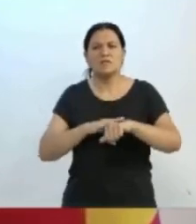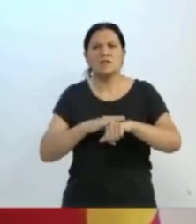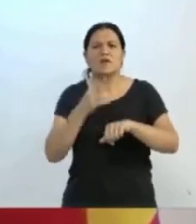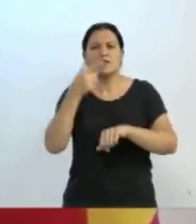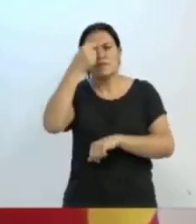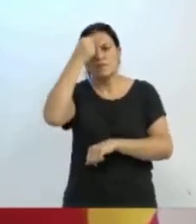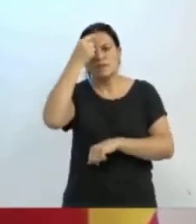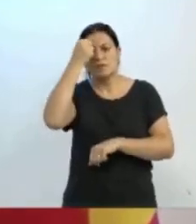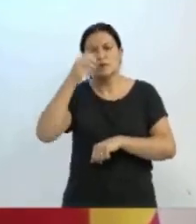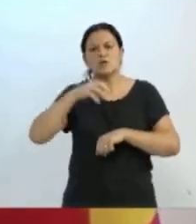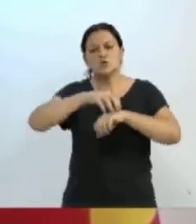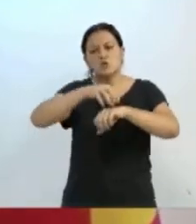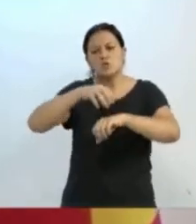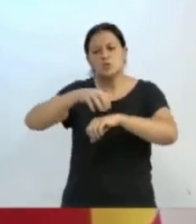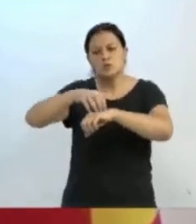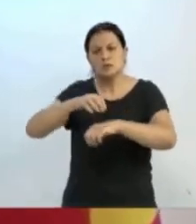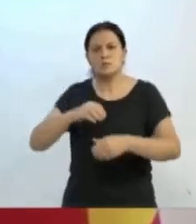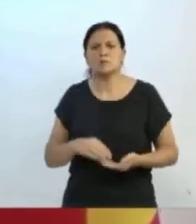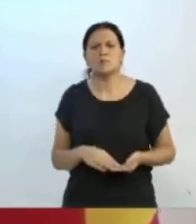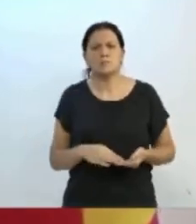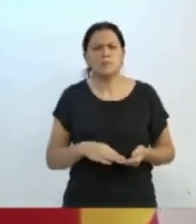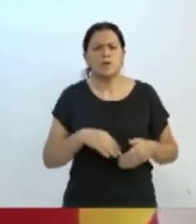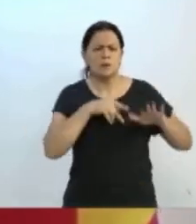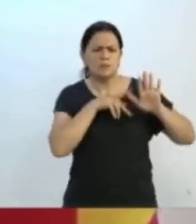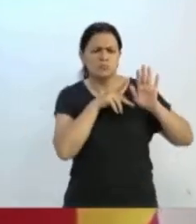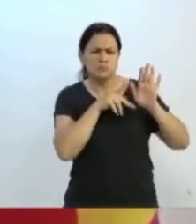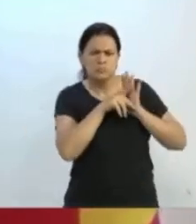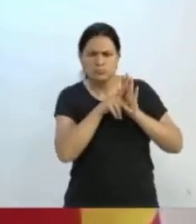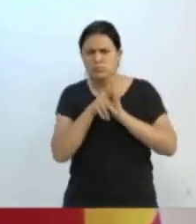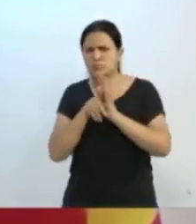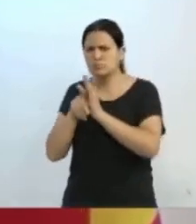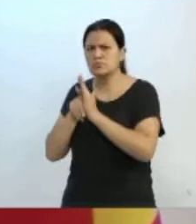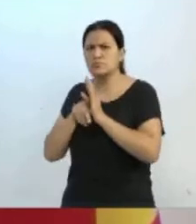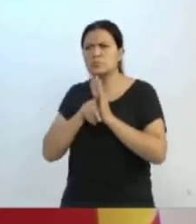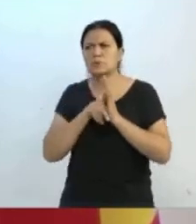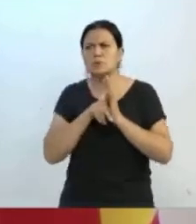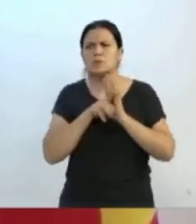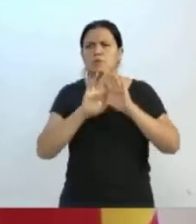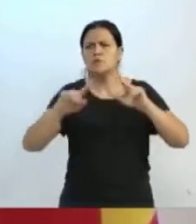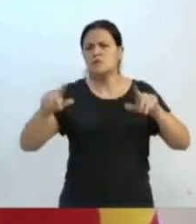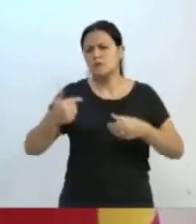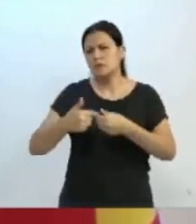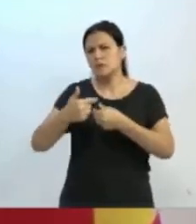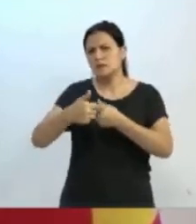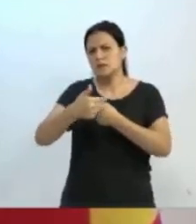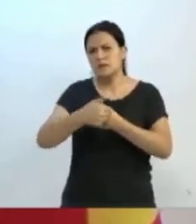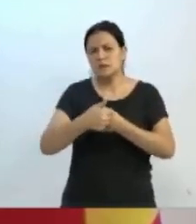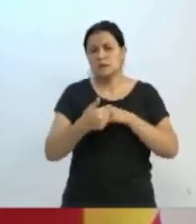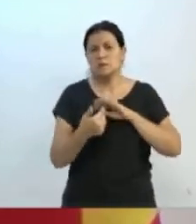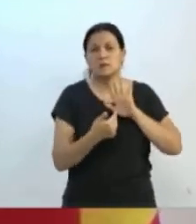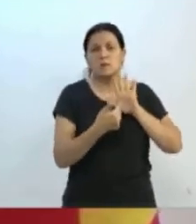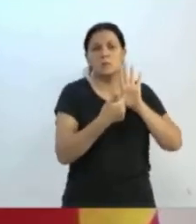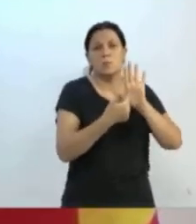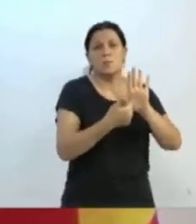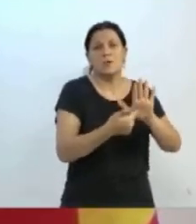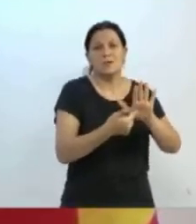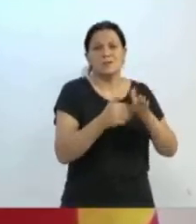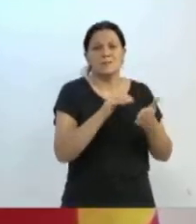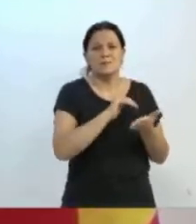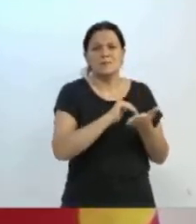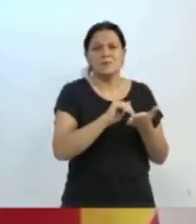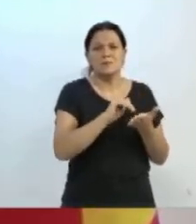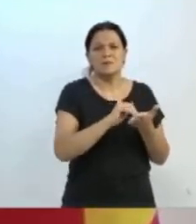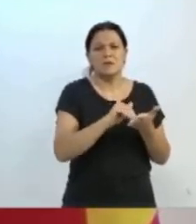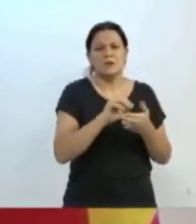fizemos a pesquisa em demais cidades e apresentamos para o secretário de